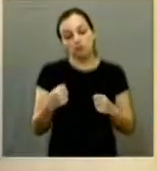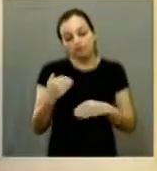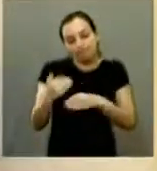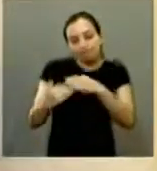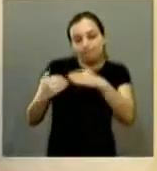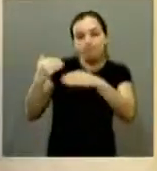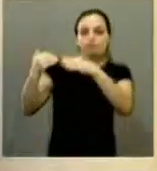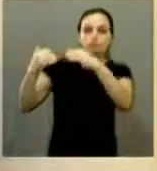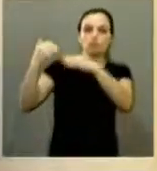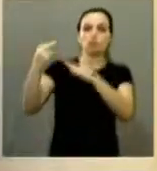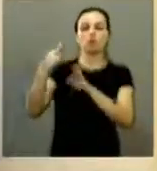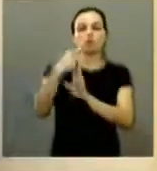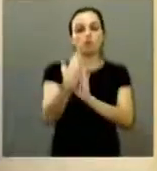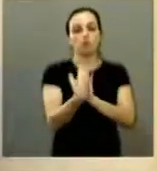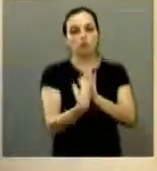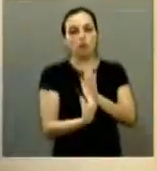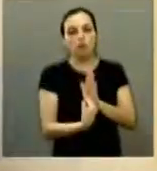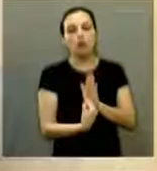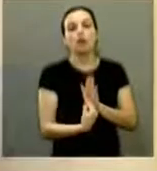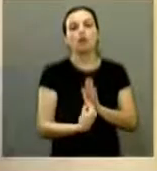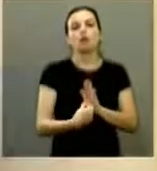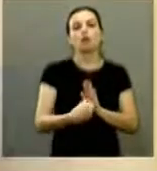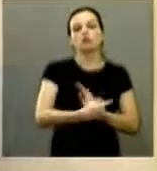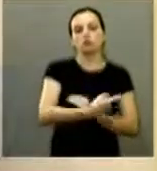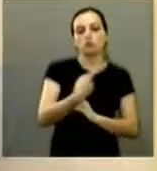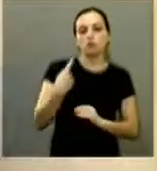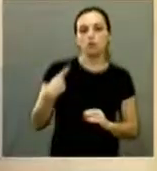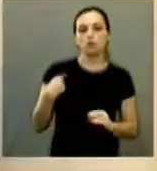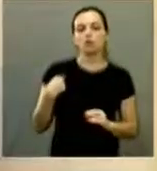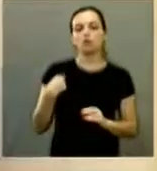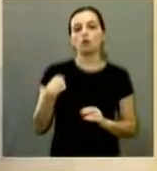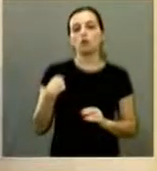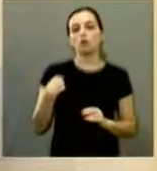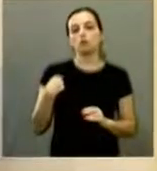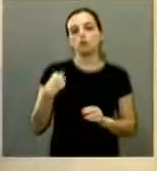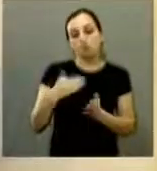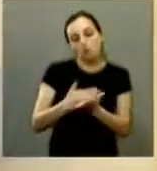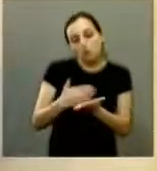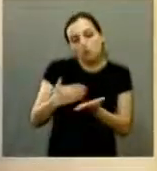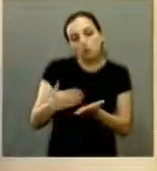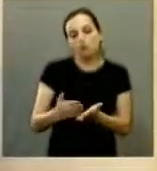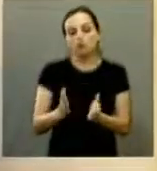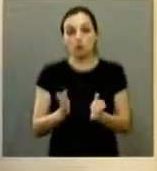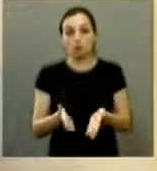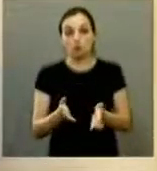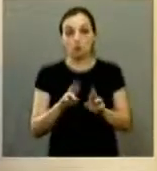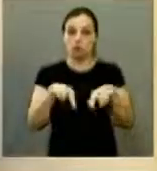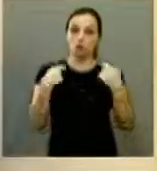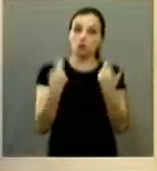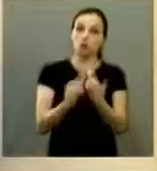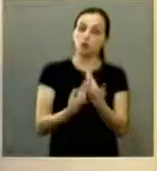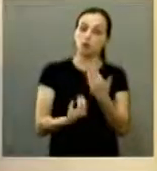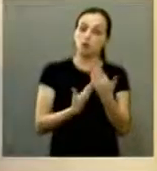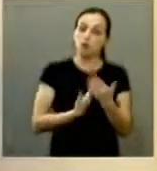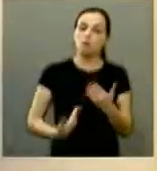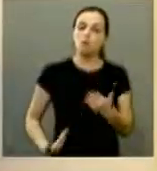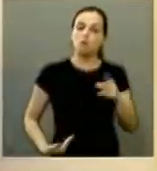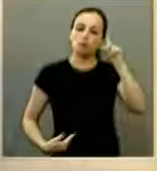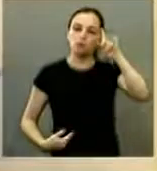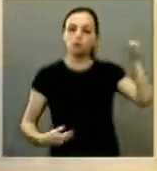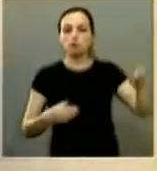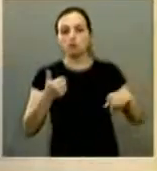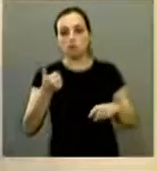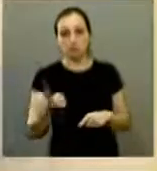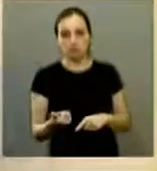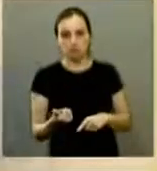não só nas regulamentações eu acho que a gente já está dando um passo aqui hoje eu espero que a audiência pública do dia 6 e aí